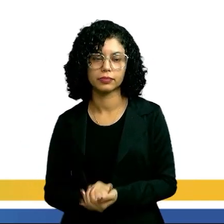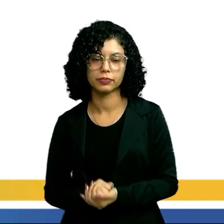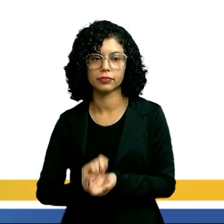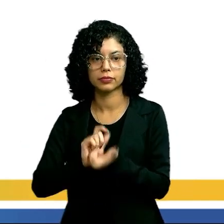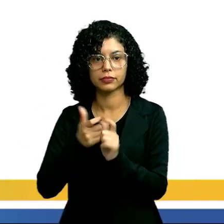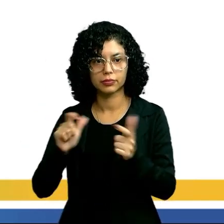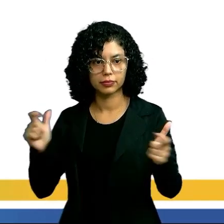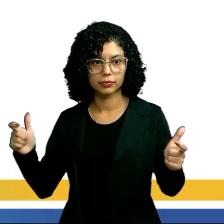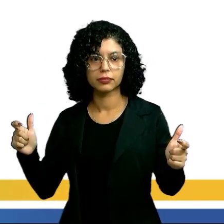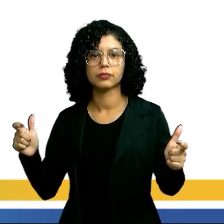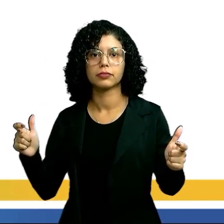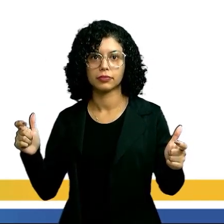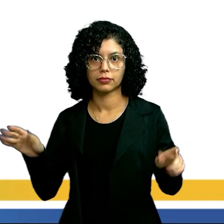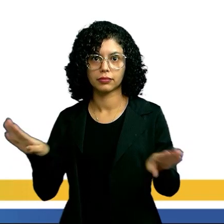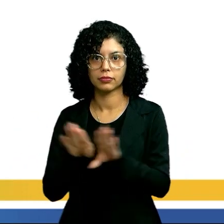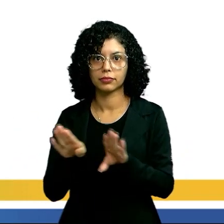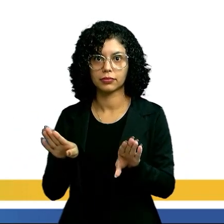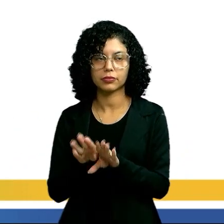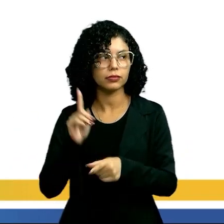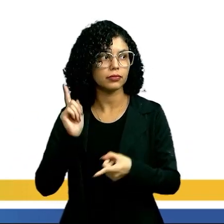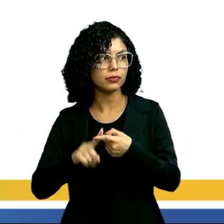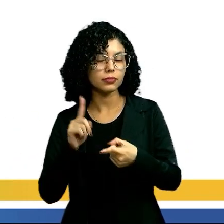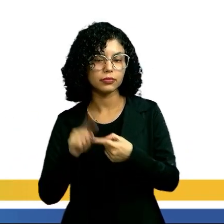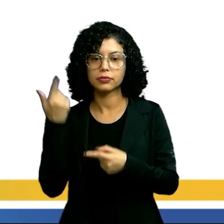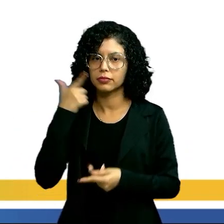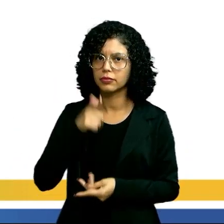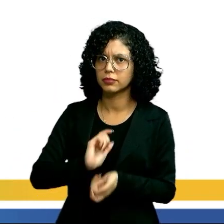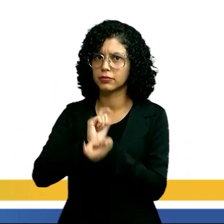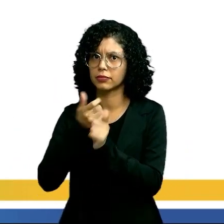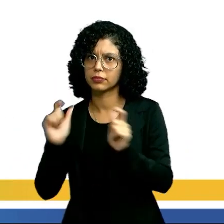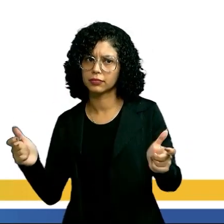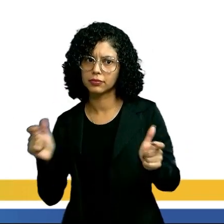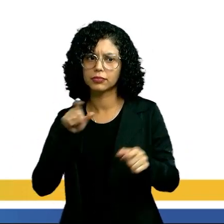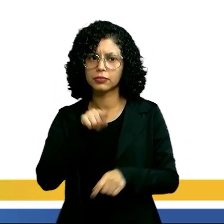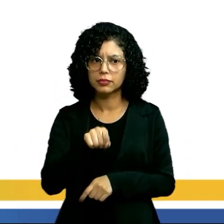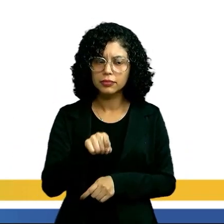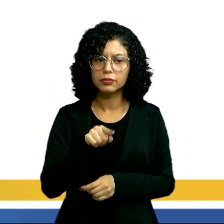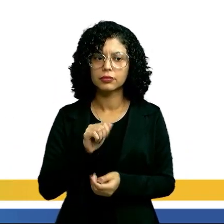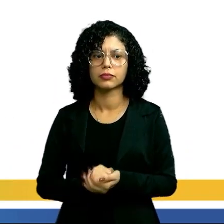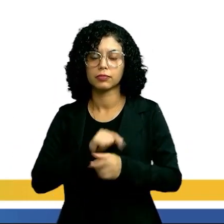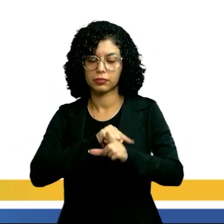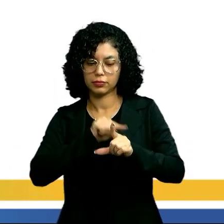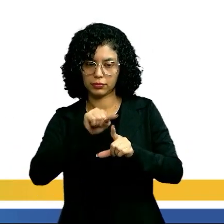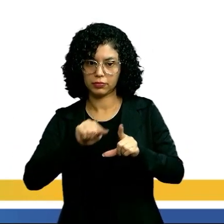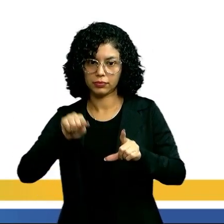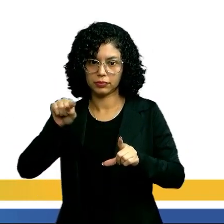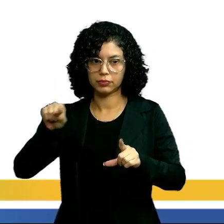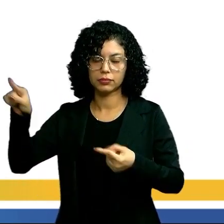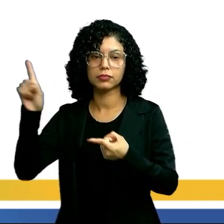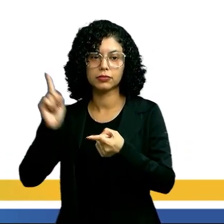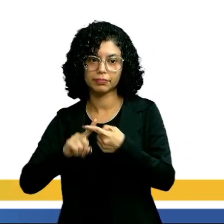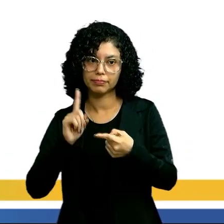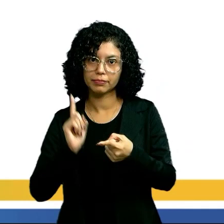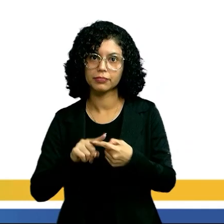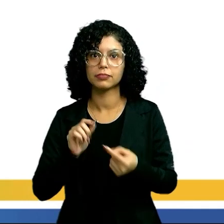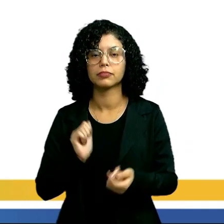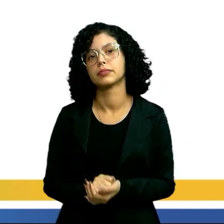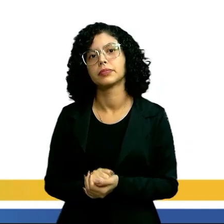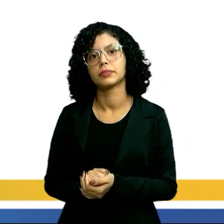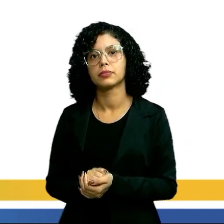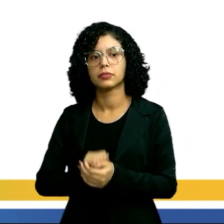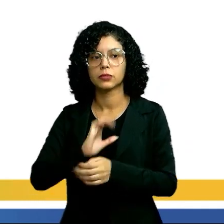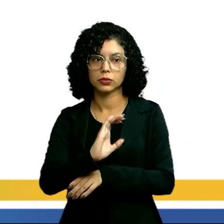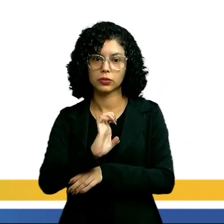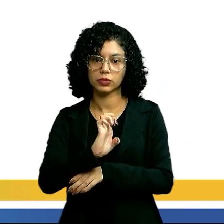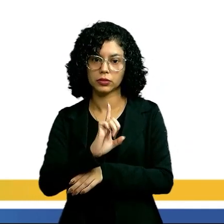crescimento, tá certo? Por que que ele consegue crescer nessa mudança? Porque o